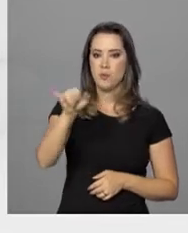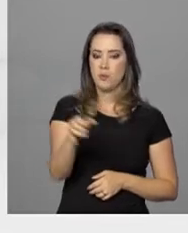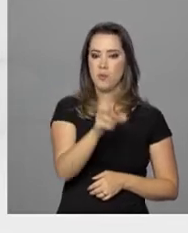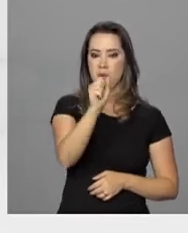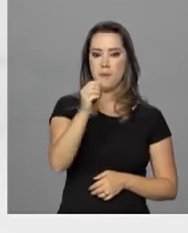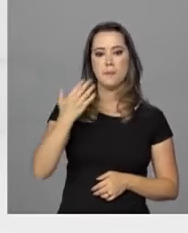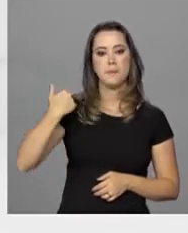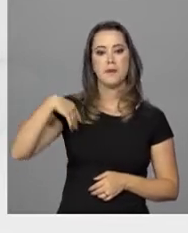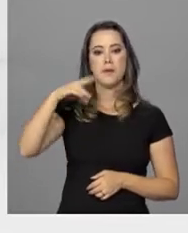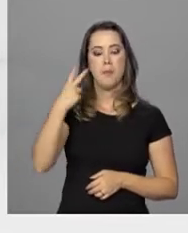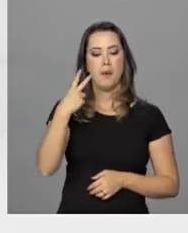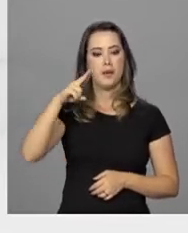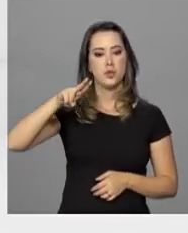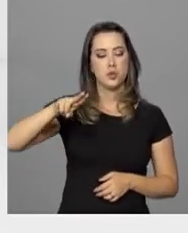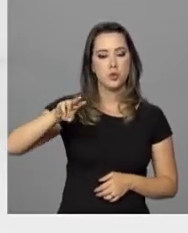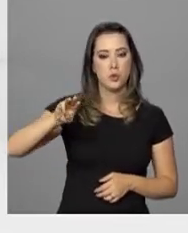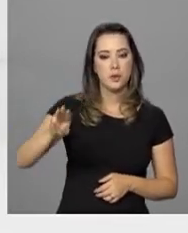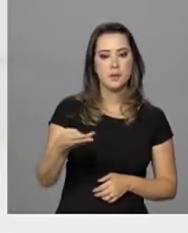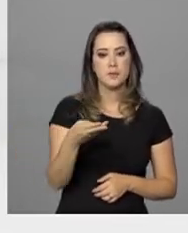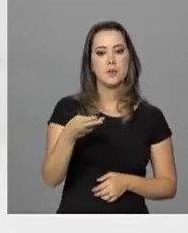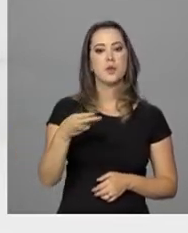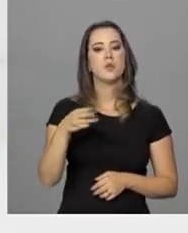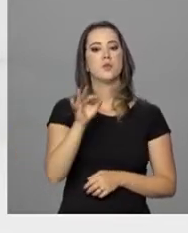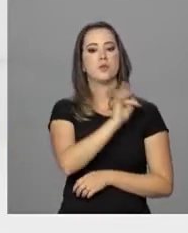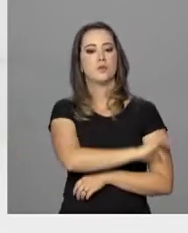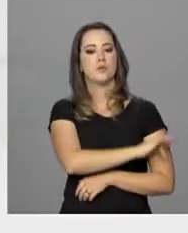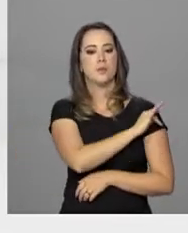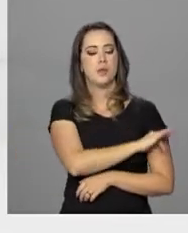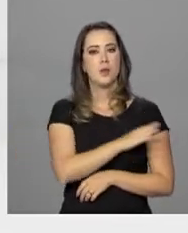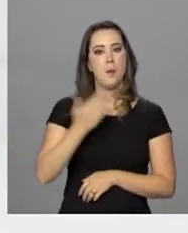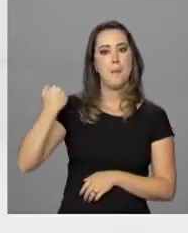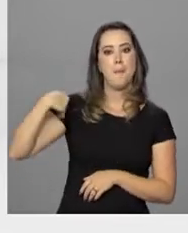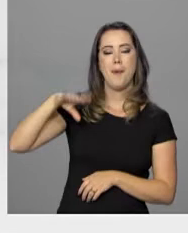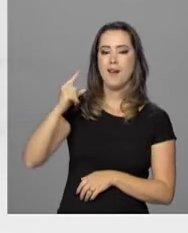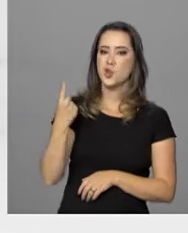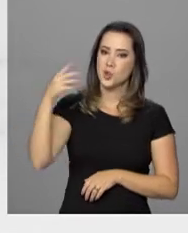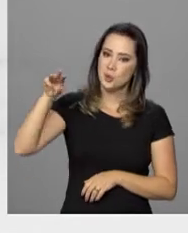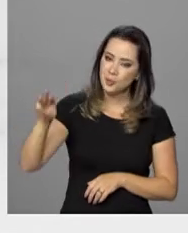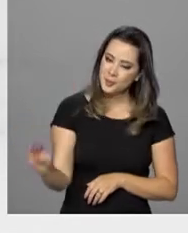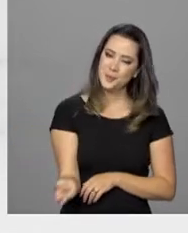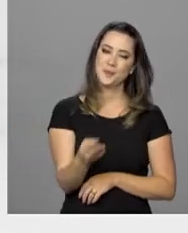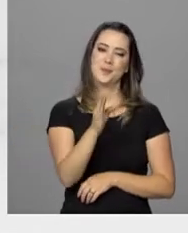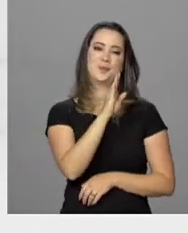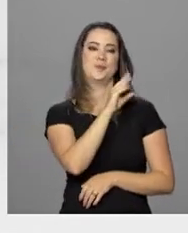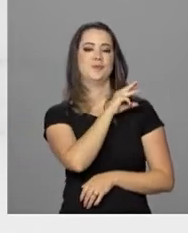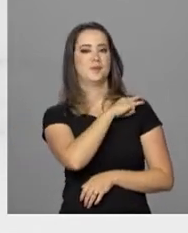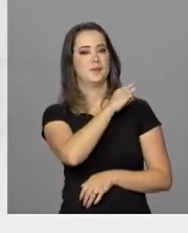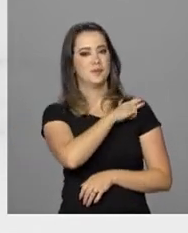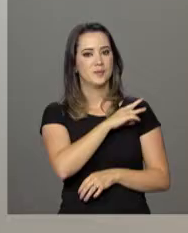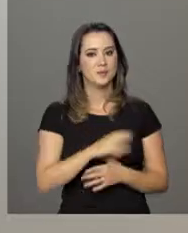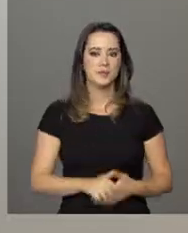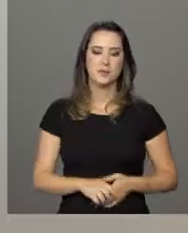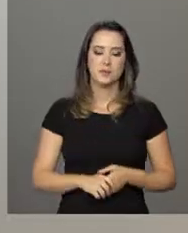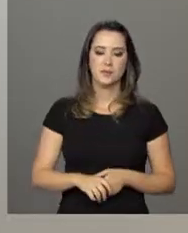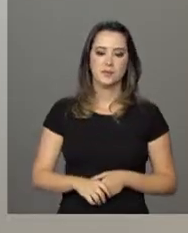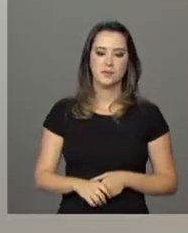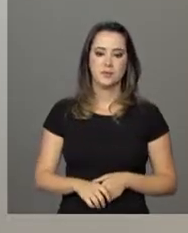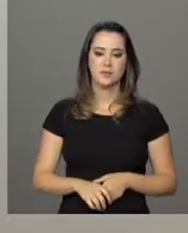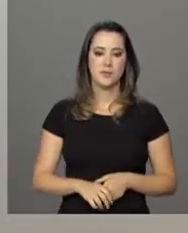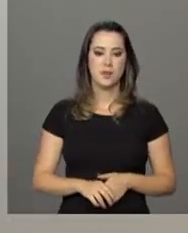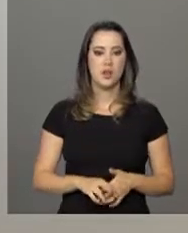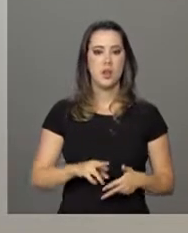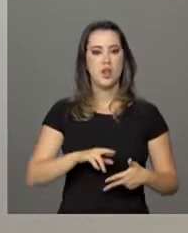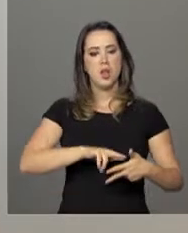quais mais de 2 milhões e 100 mil no ensino fundamental e mais de 1 milhão e 400 mil no ensino médio. Dentro dessa